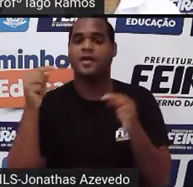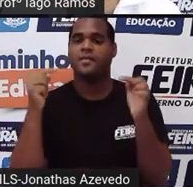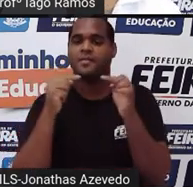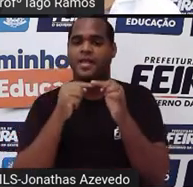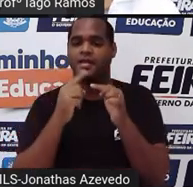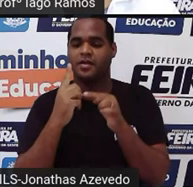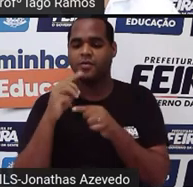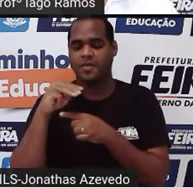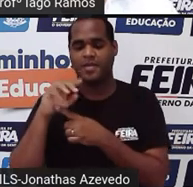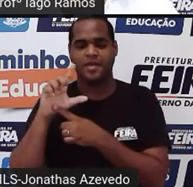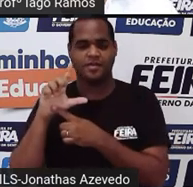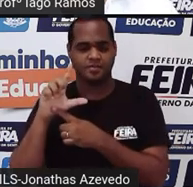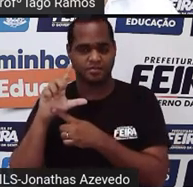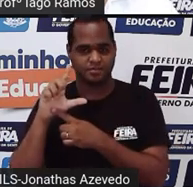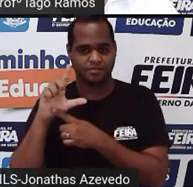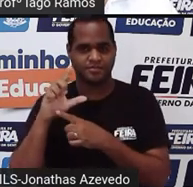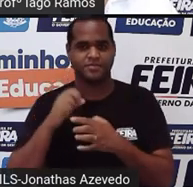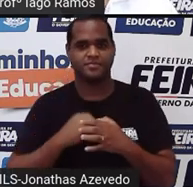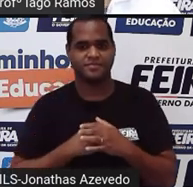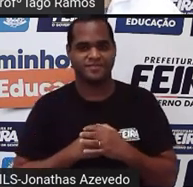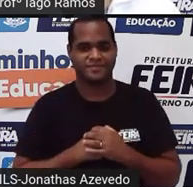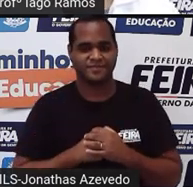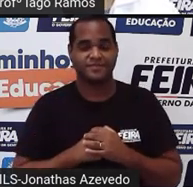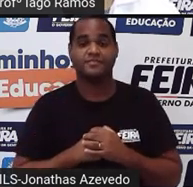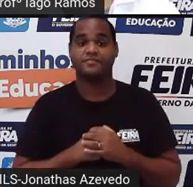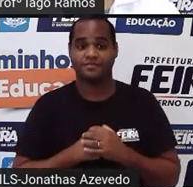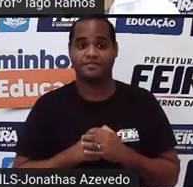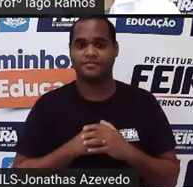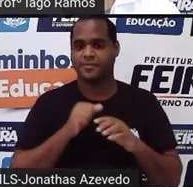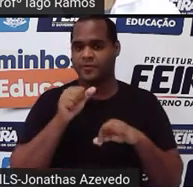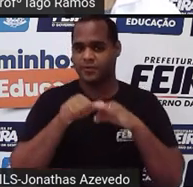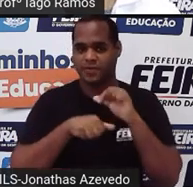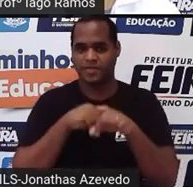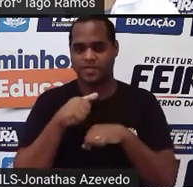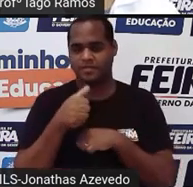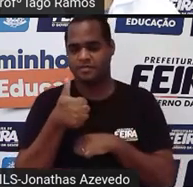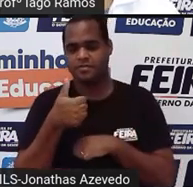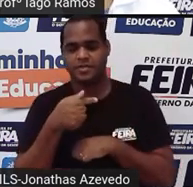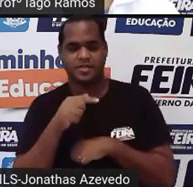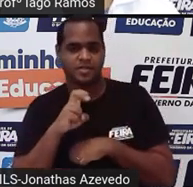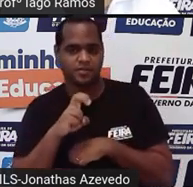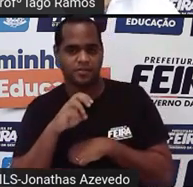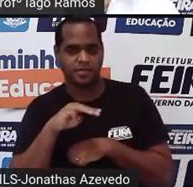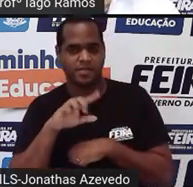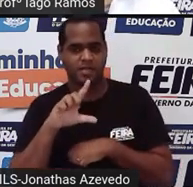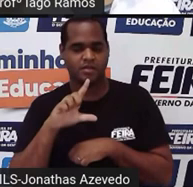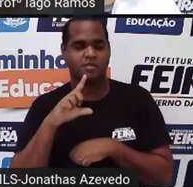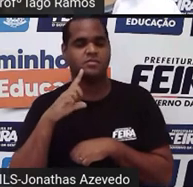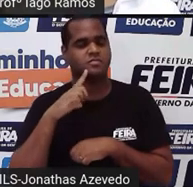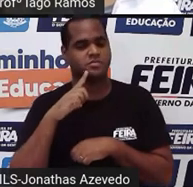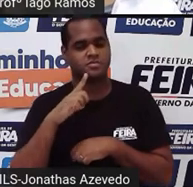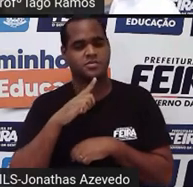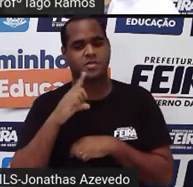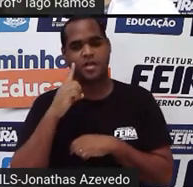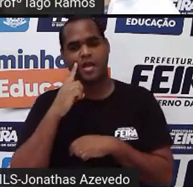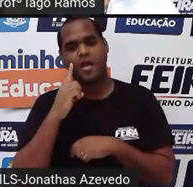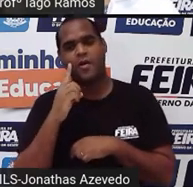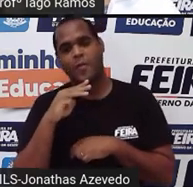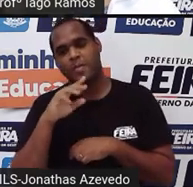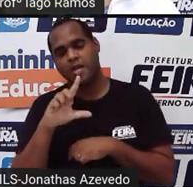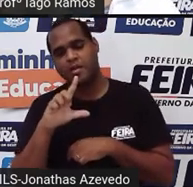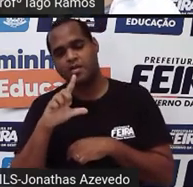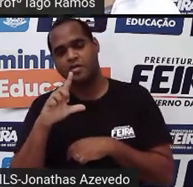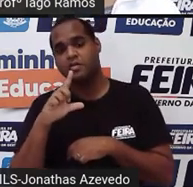cabe 1 ml. Então se a gente tem 175 ml, a cada 1 ml